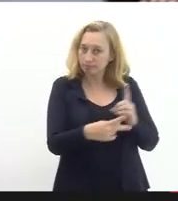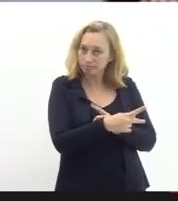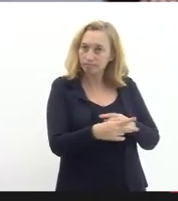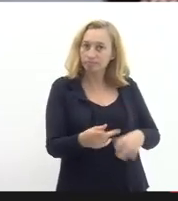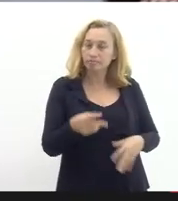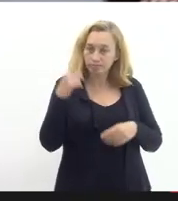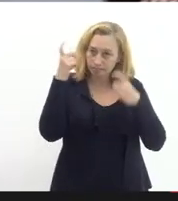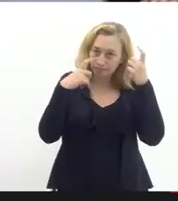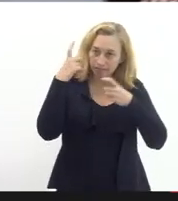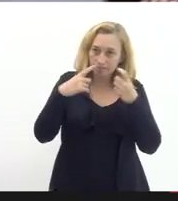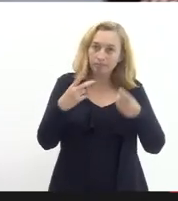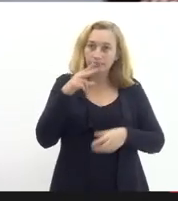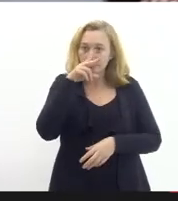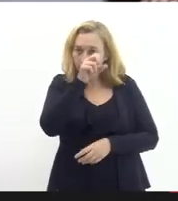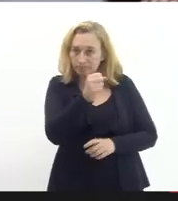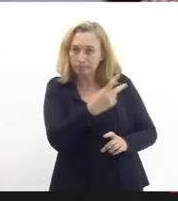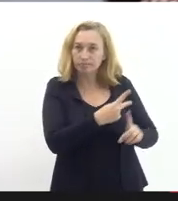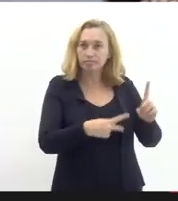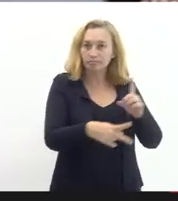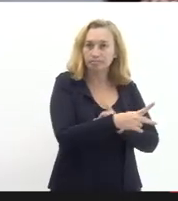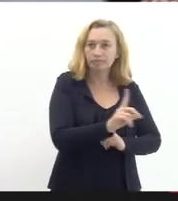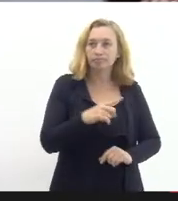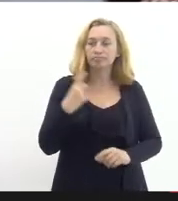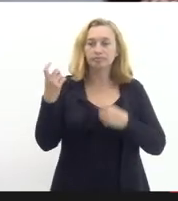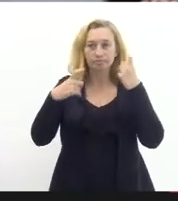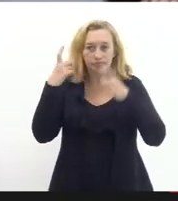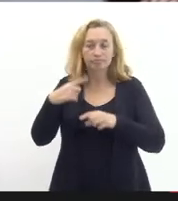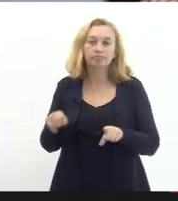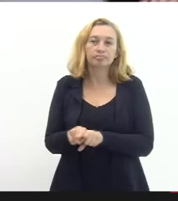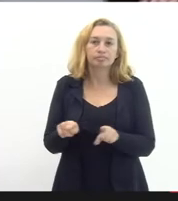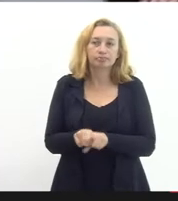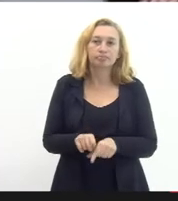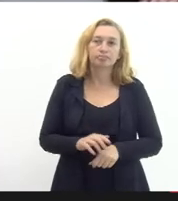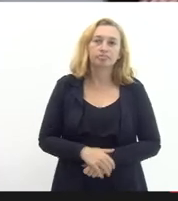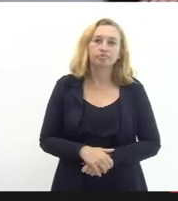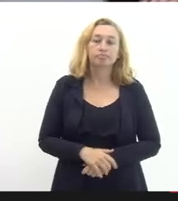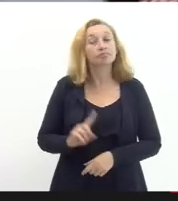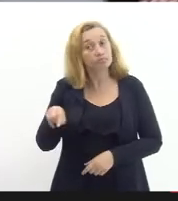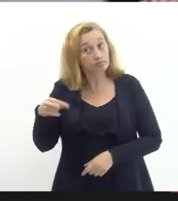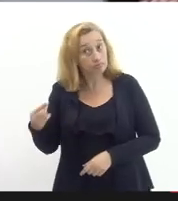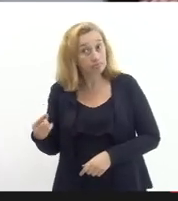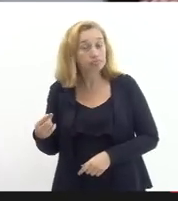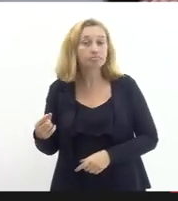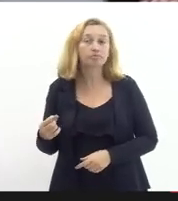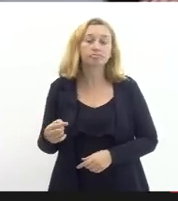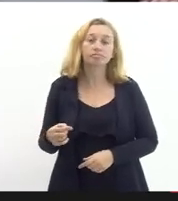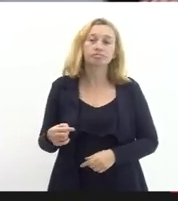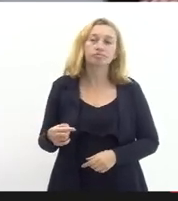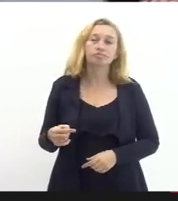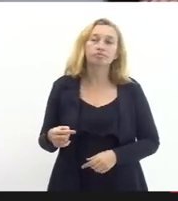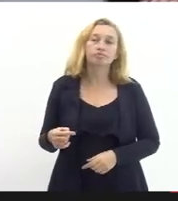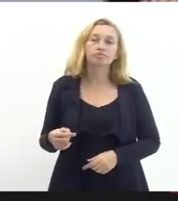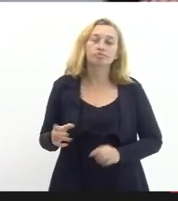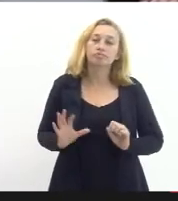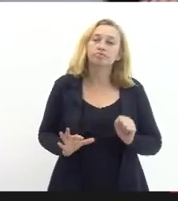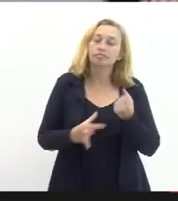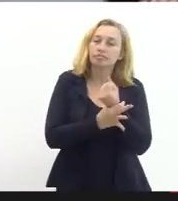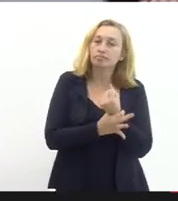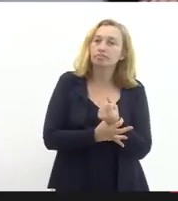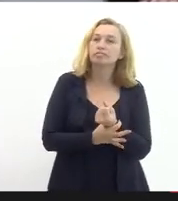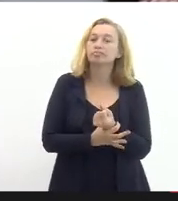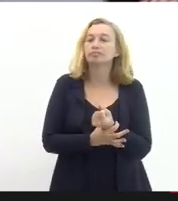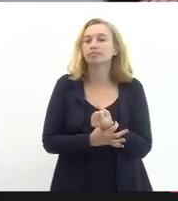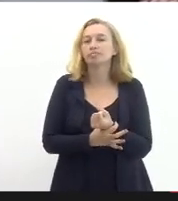fortalecimento da nossa previdência é uma coisa que nos preocupa também além da questão de que você assegura aquele professor